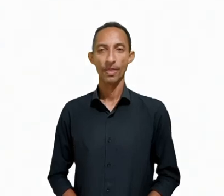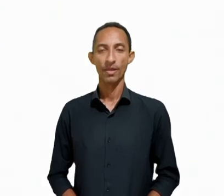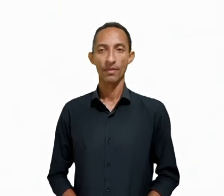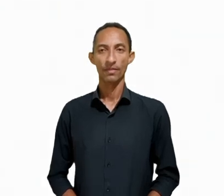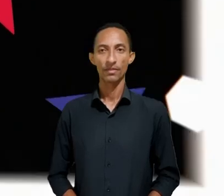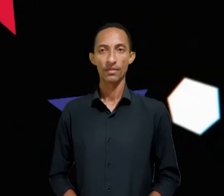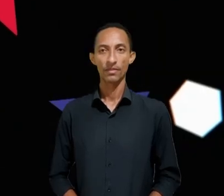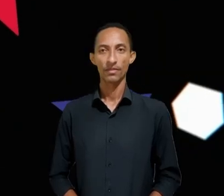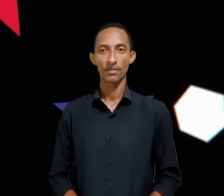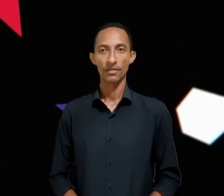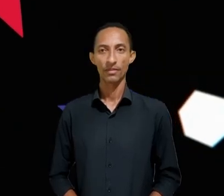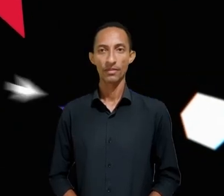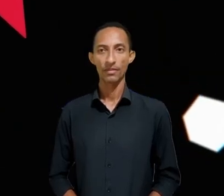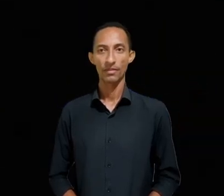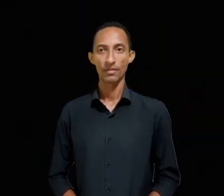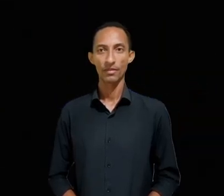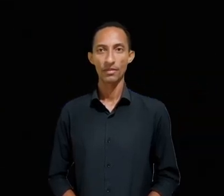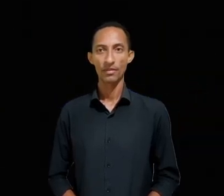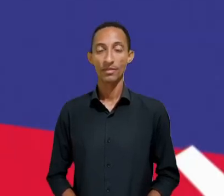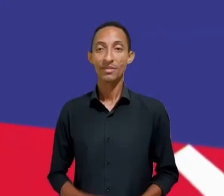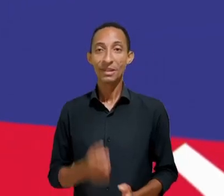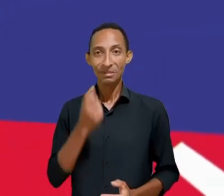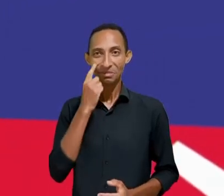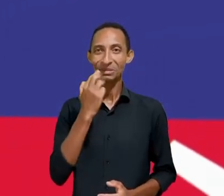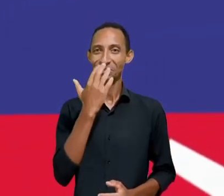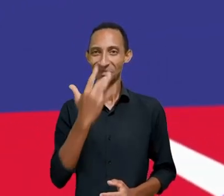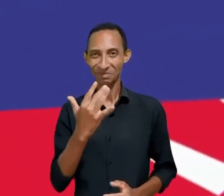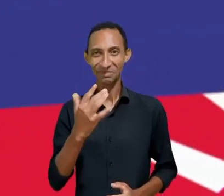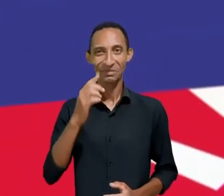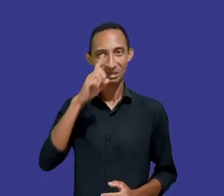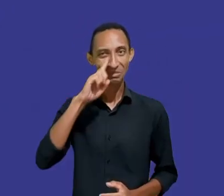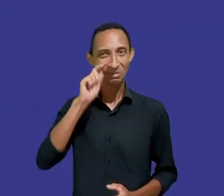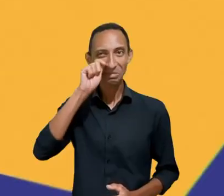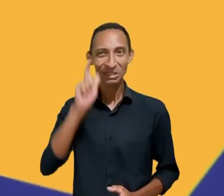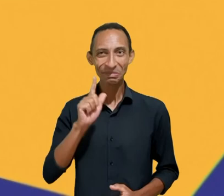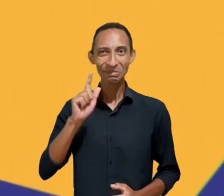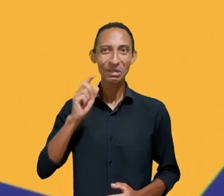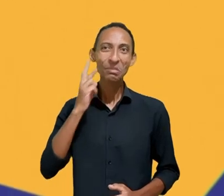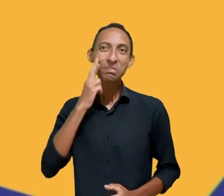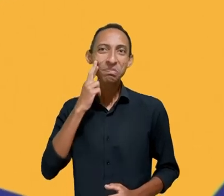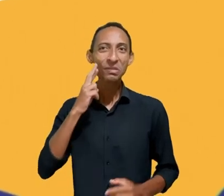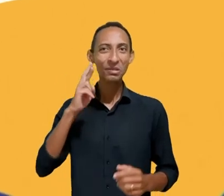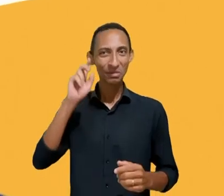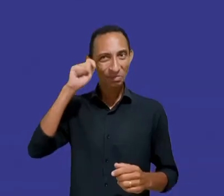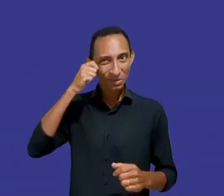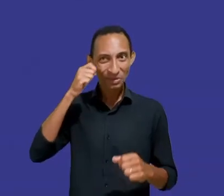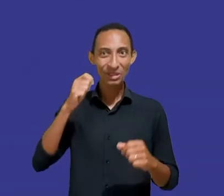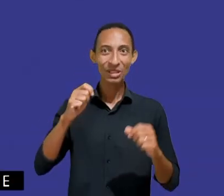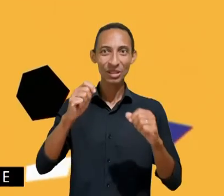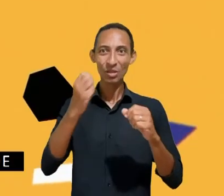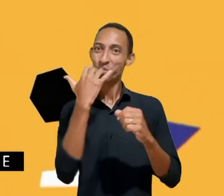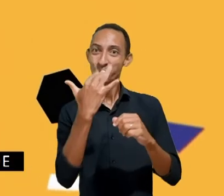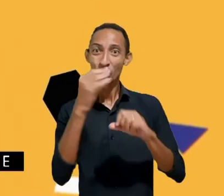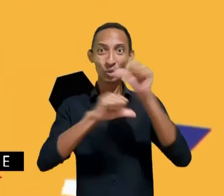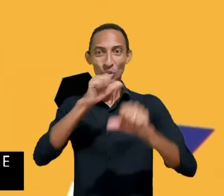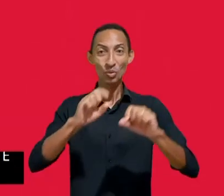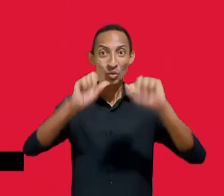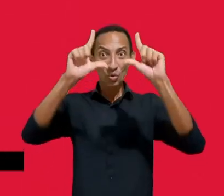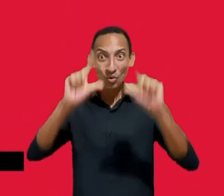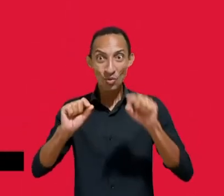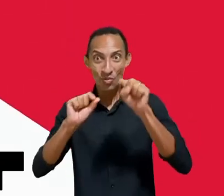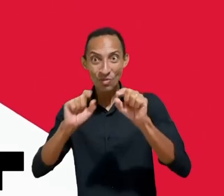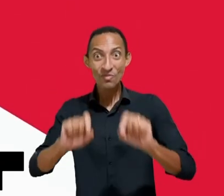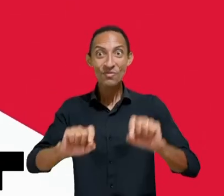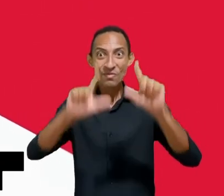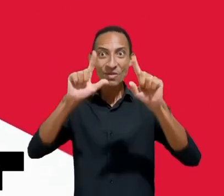formas geométricas azuis amarelas brancas pretas e rosa em movimento trocam de cor aumentam e diminuem ao clique de um cursor que passeia pela tela